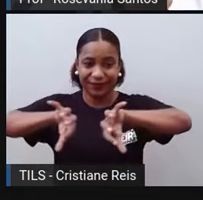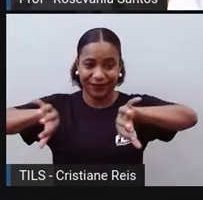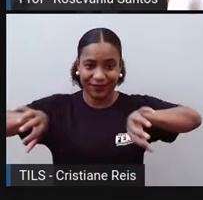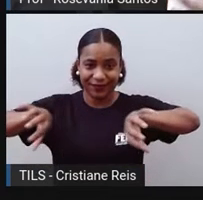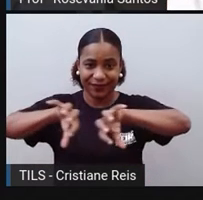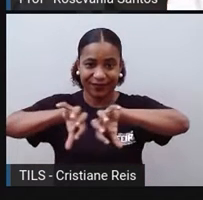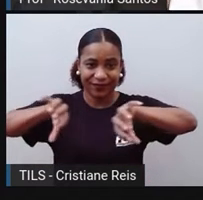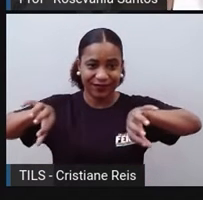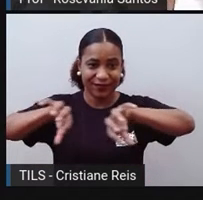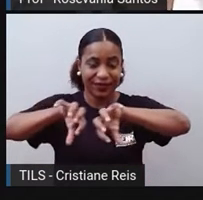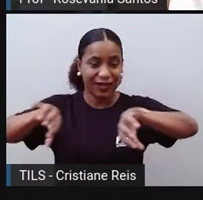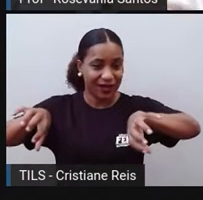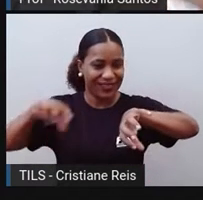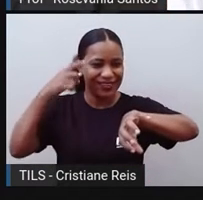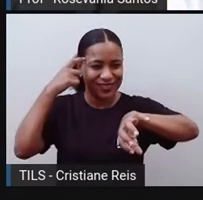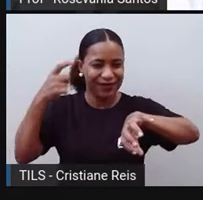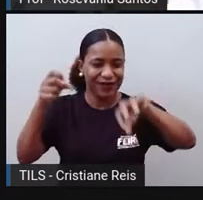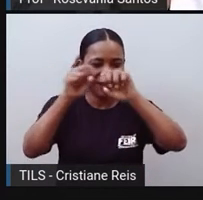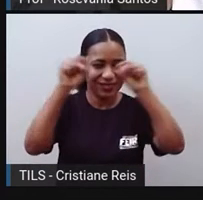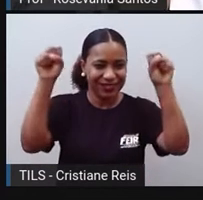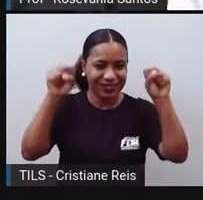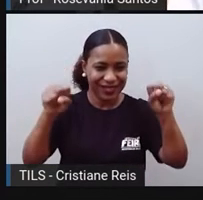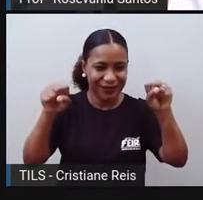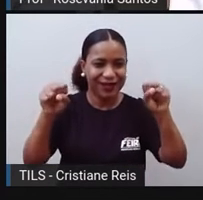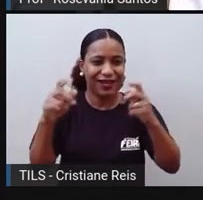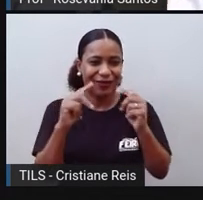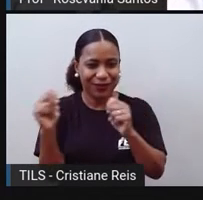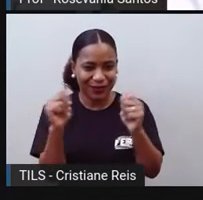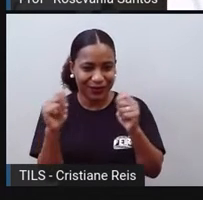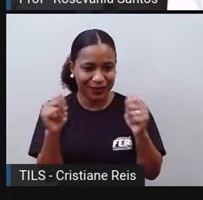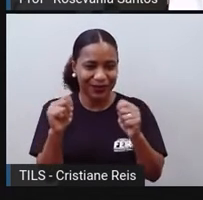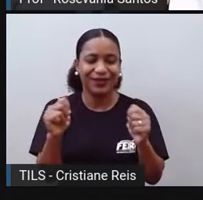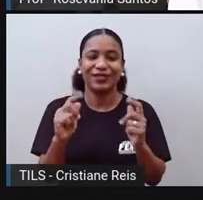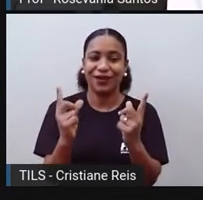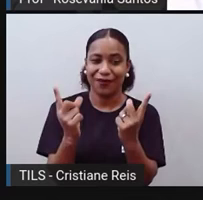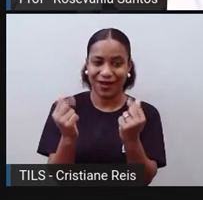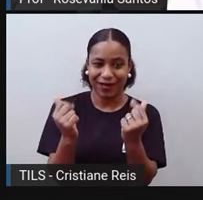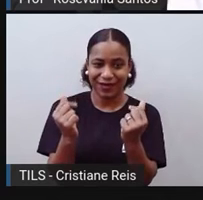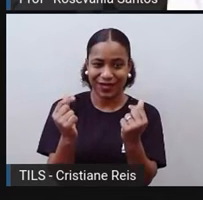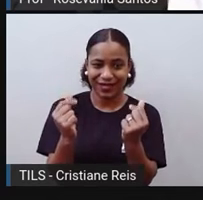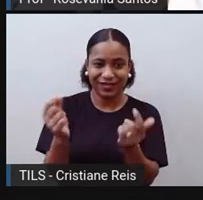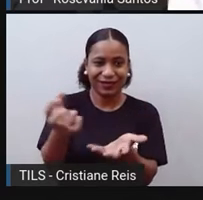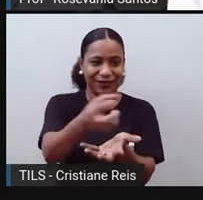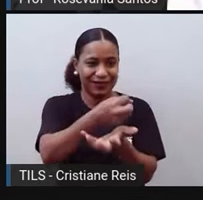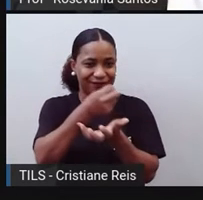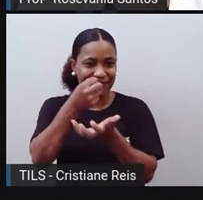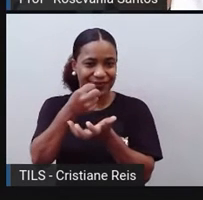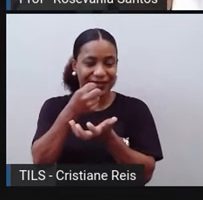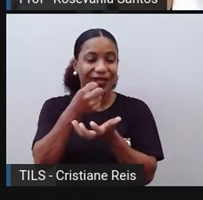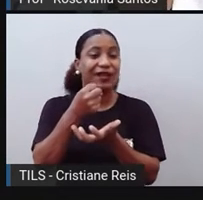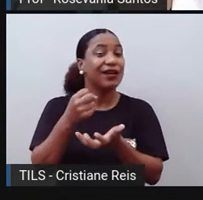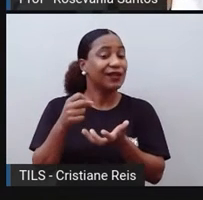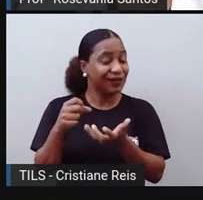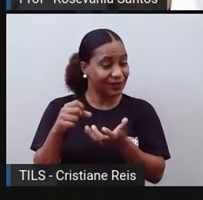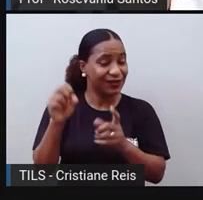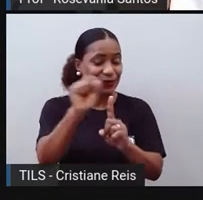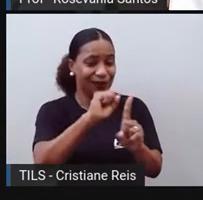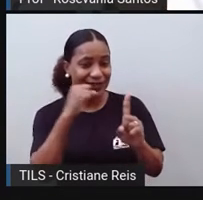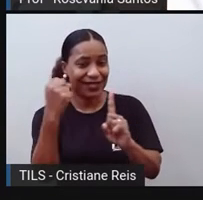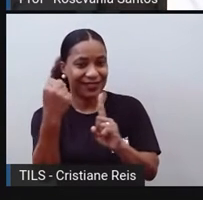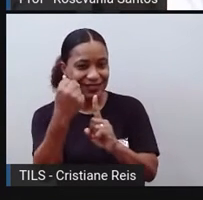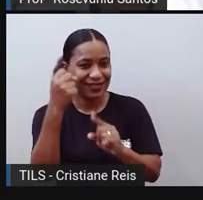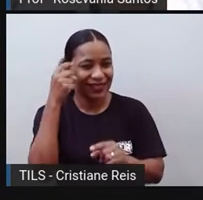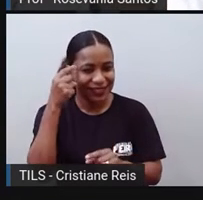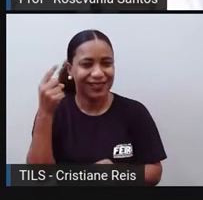dois sistemas econômicos, do lado capitalista, do outro lado socialista. Então, olha o que que aconteceu. Nós pulamos de 500